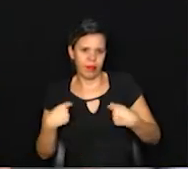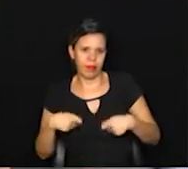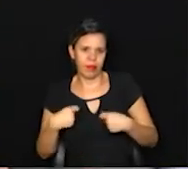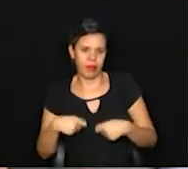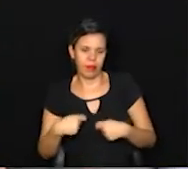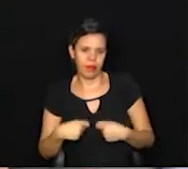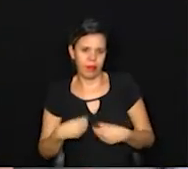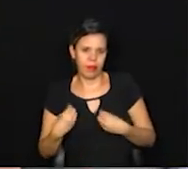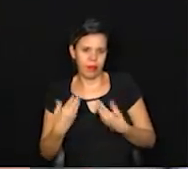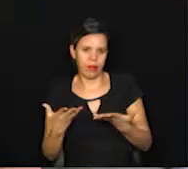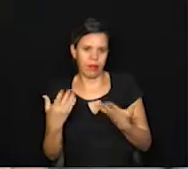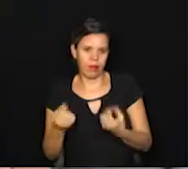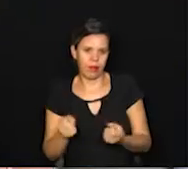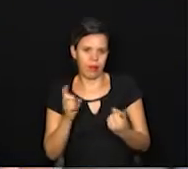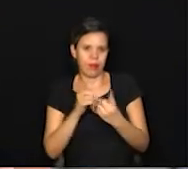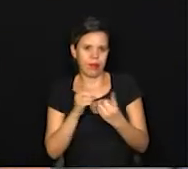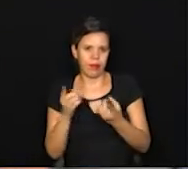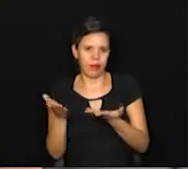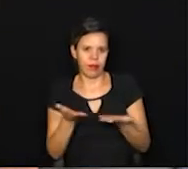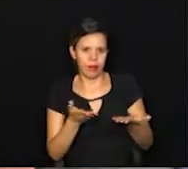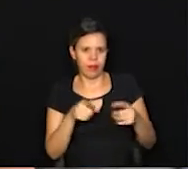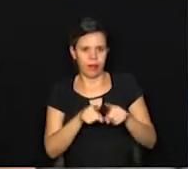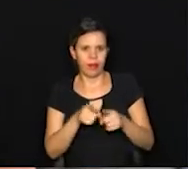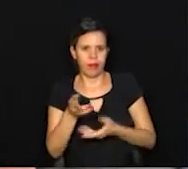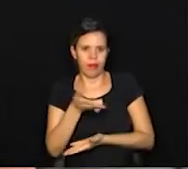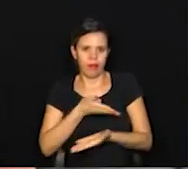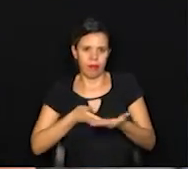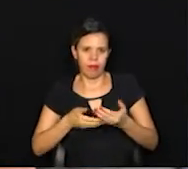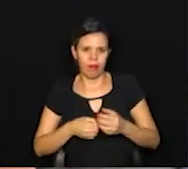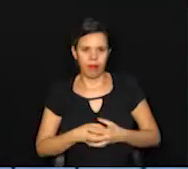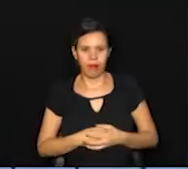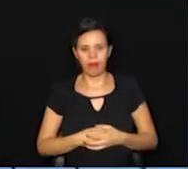dar esse acolhimento e receber também um acolhimento.